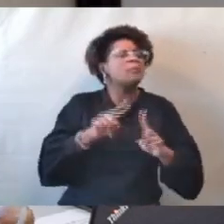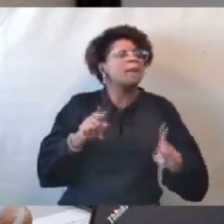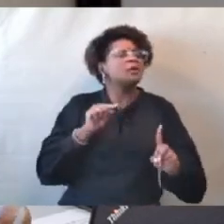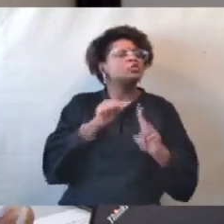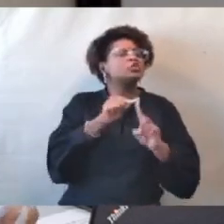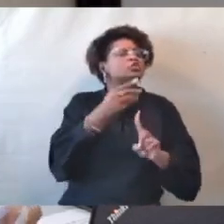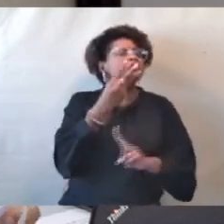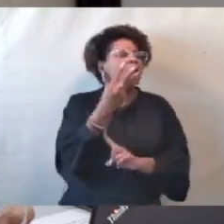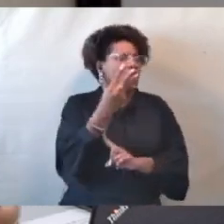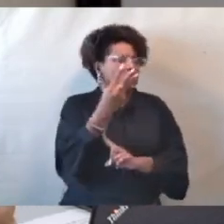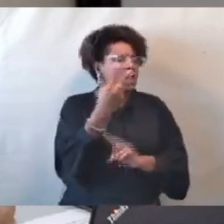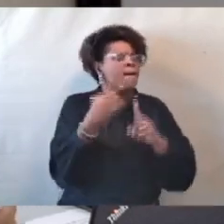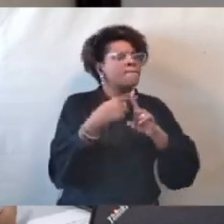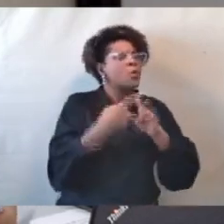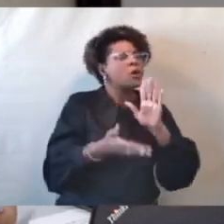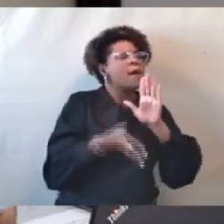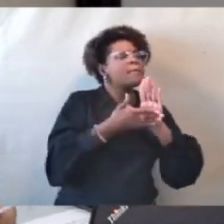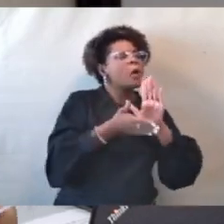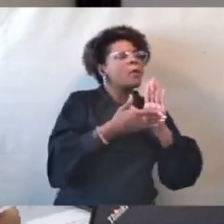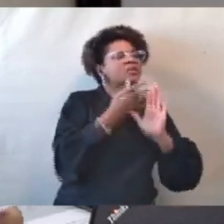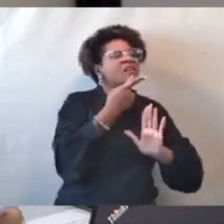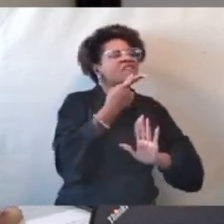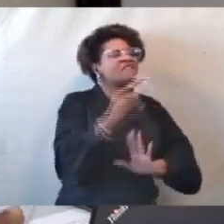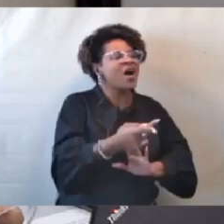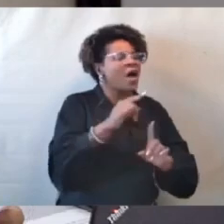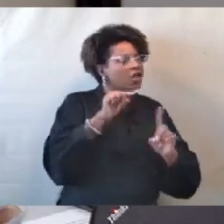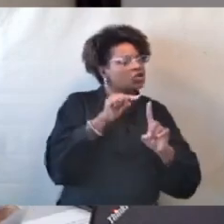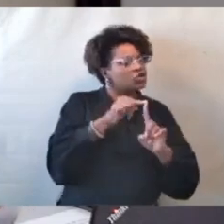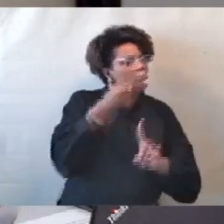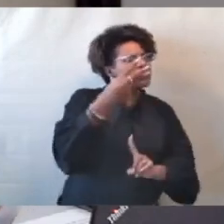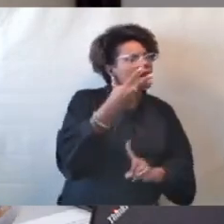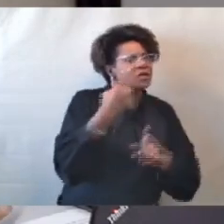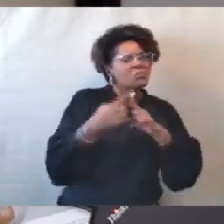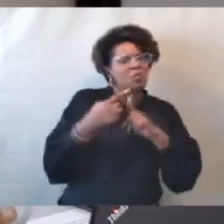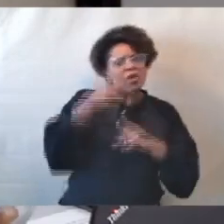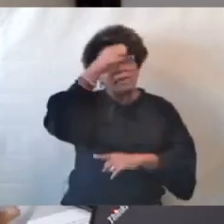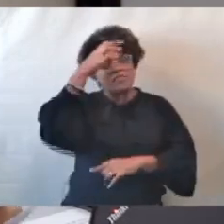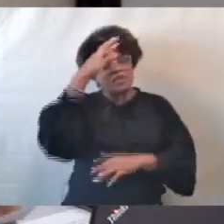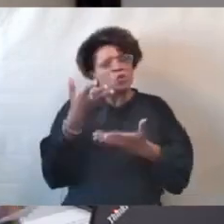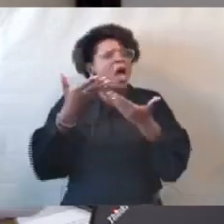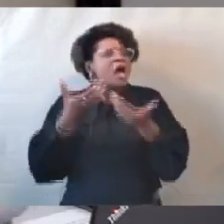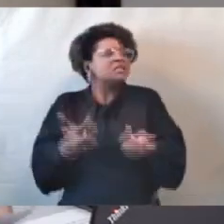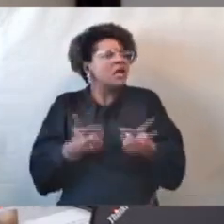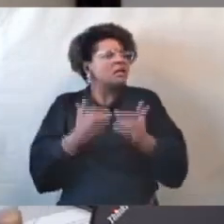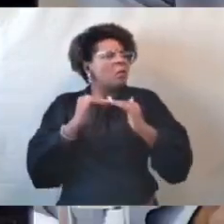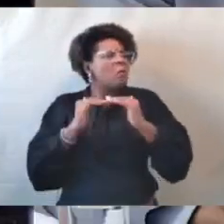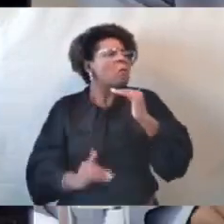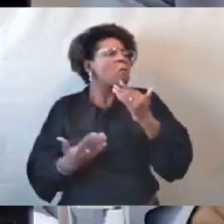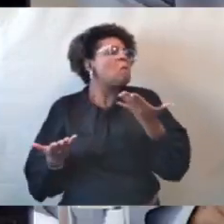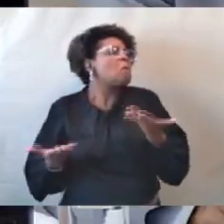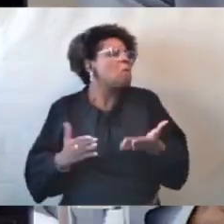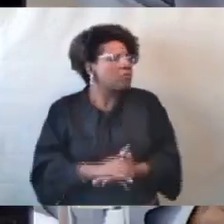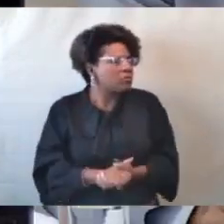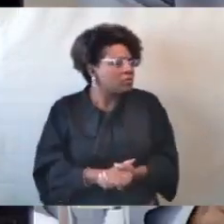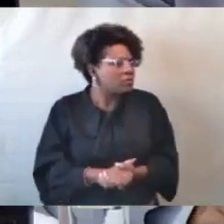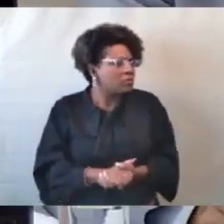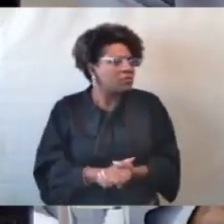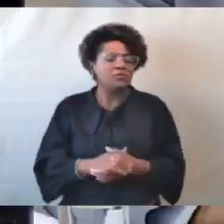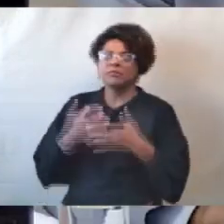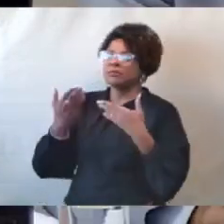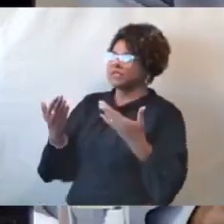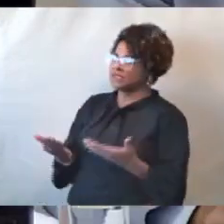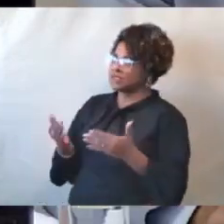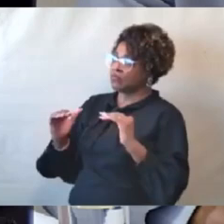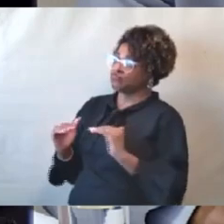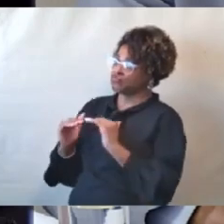em assegurar classe 3 por que a prefeitura vai se contentar com o trabalho inferior? Eu registro conforme informado